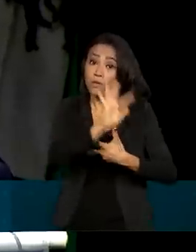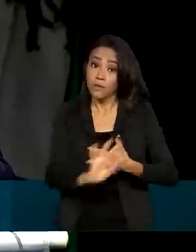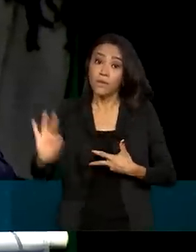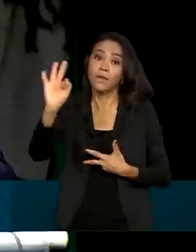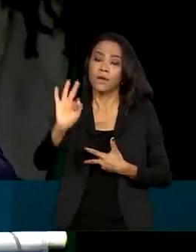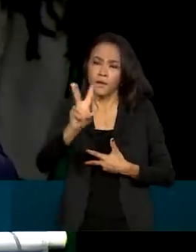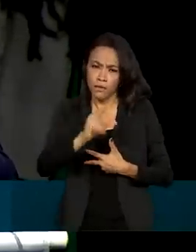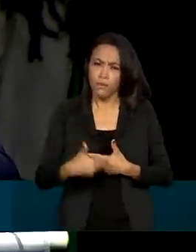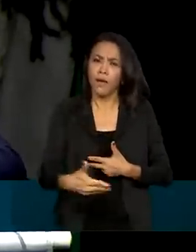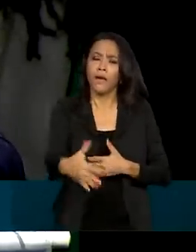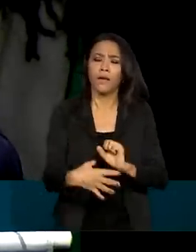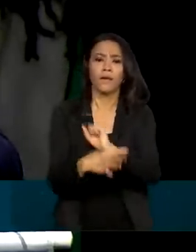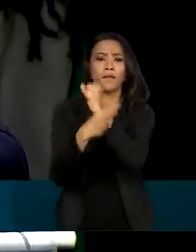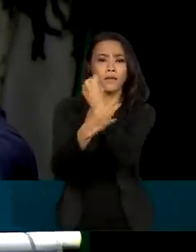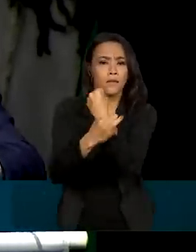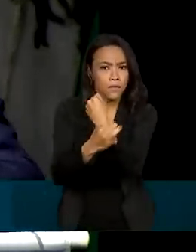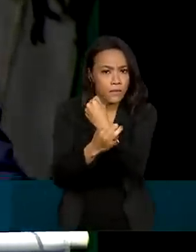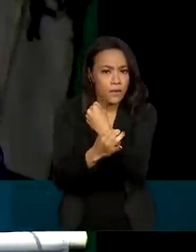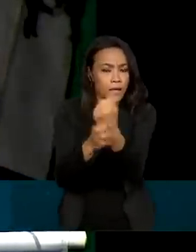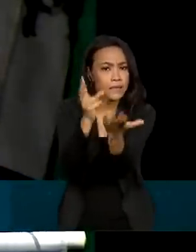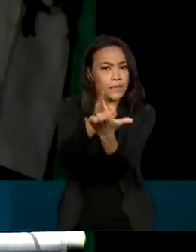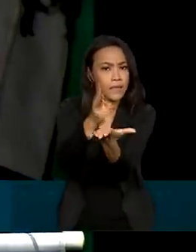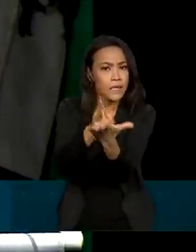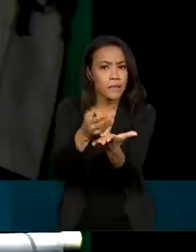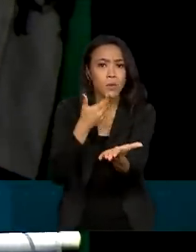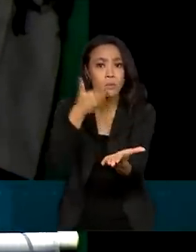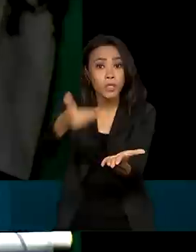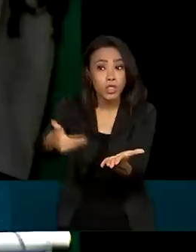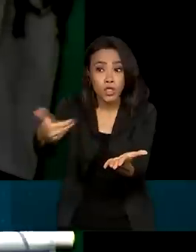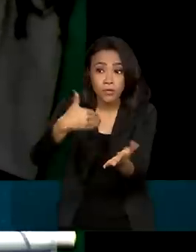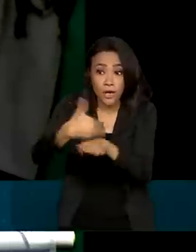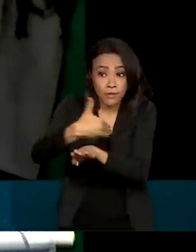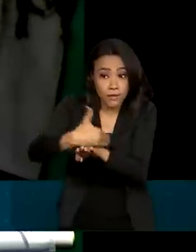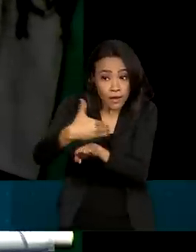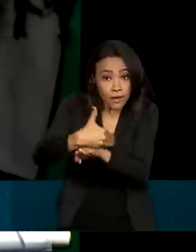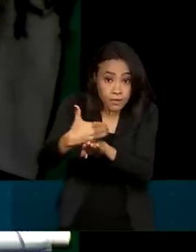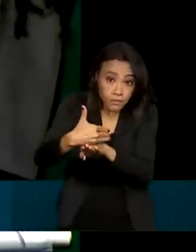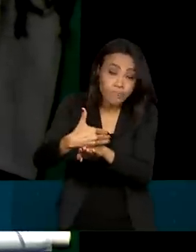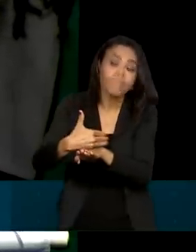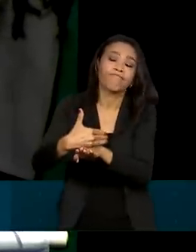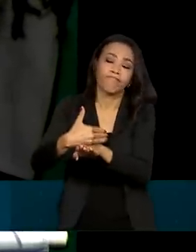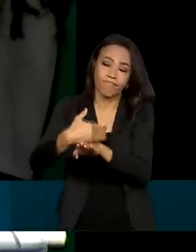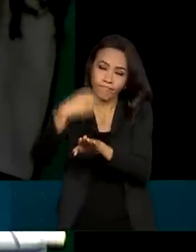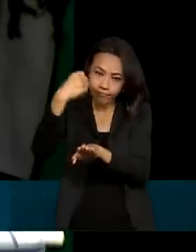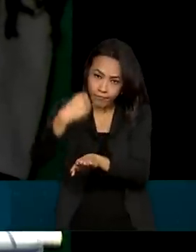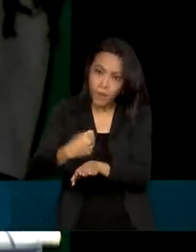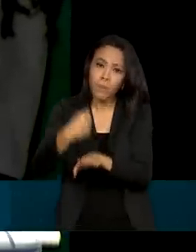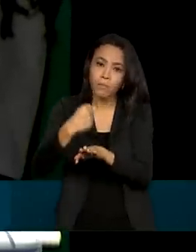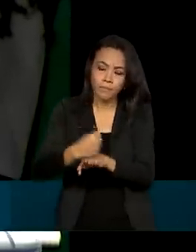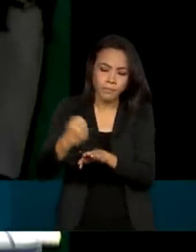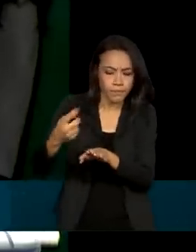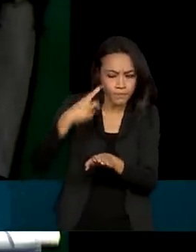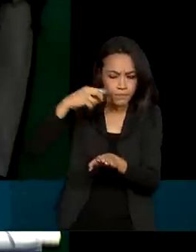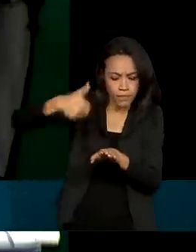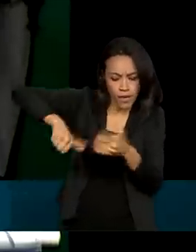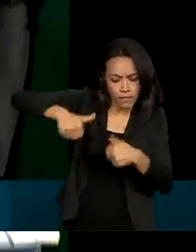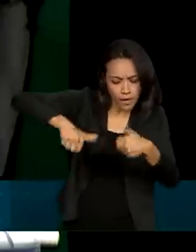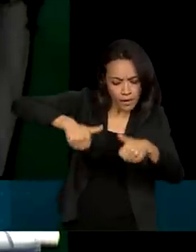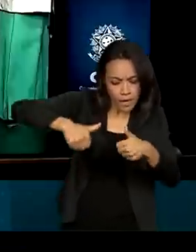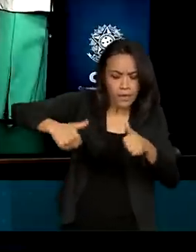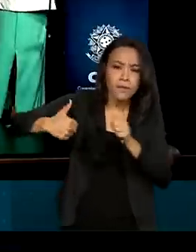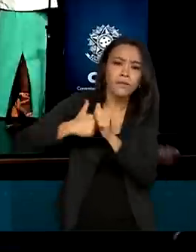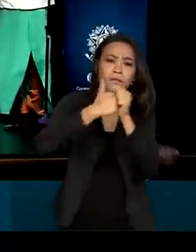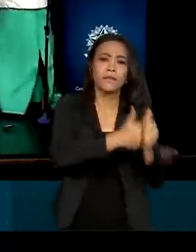garantir que, desde a primeira instância, os pedidos de acesso possam ser corretamente examinados e a lei